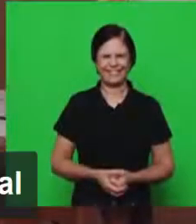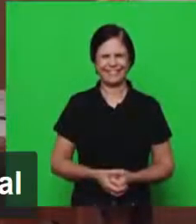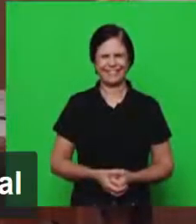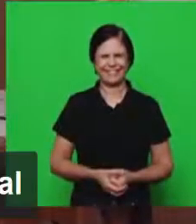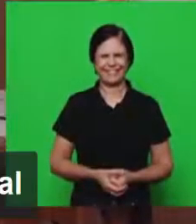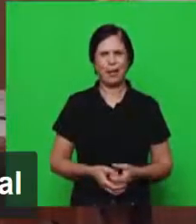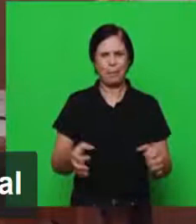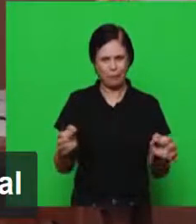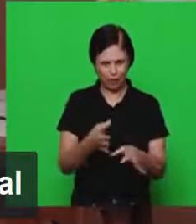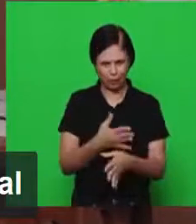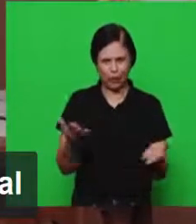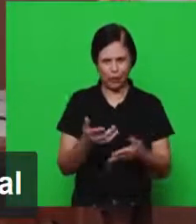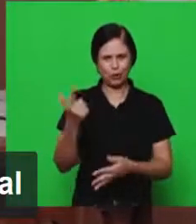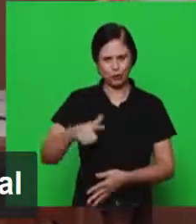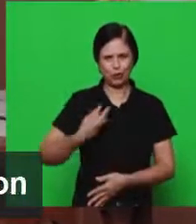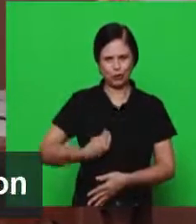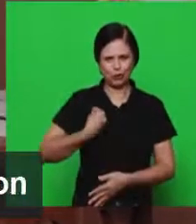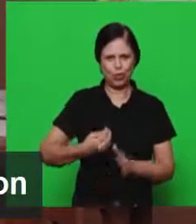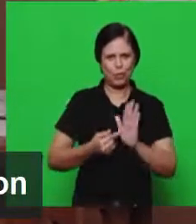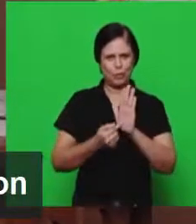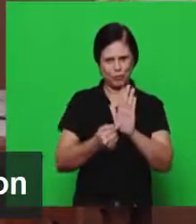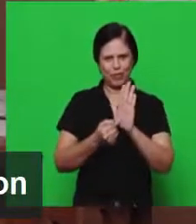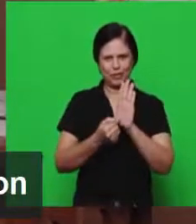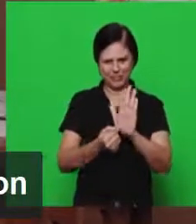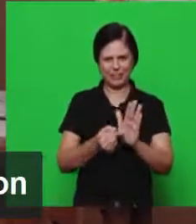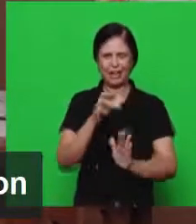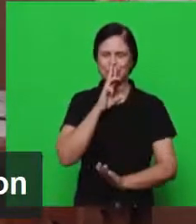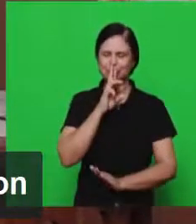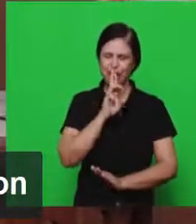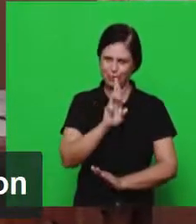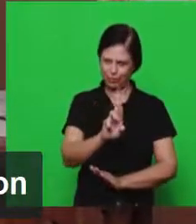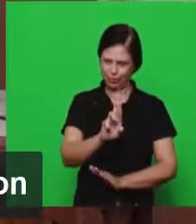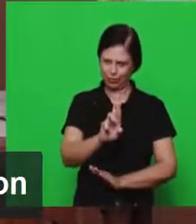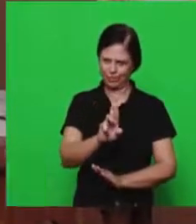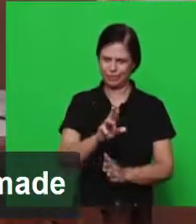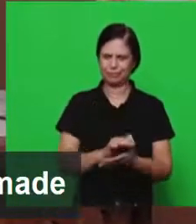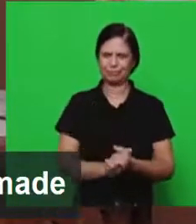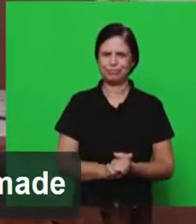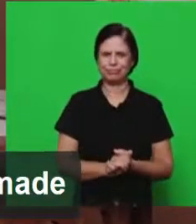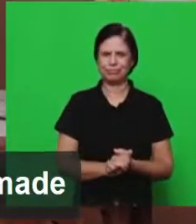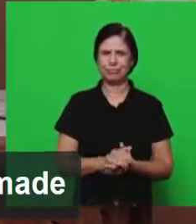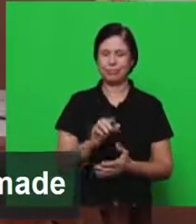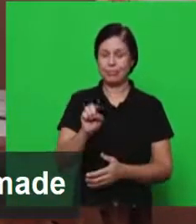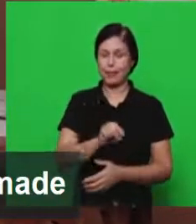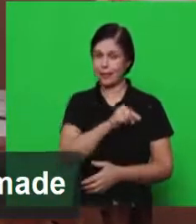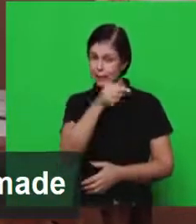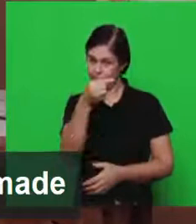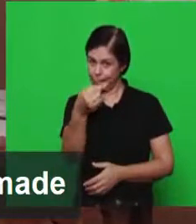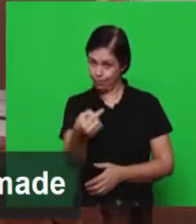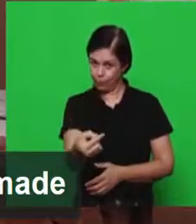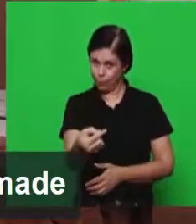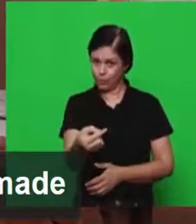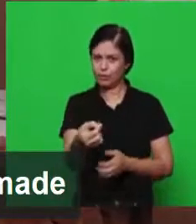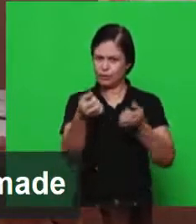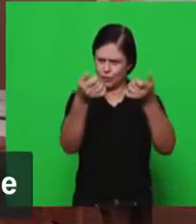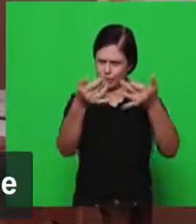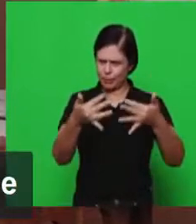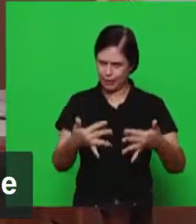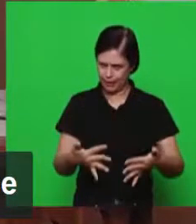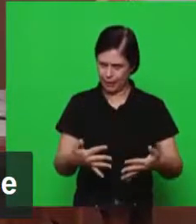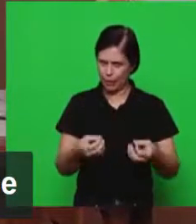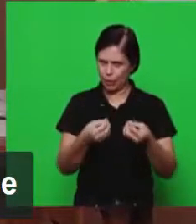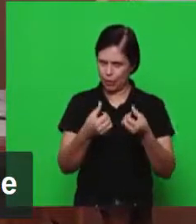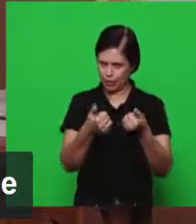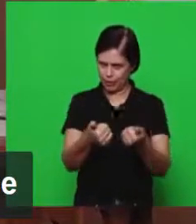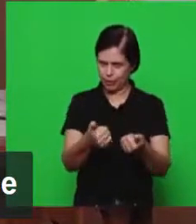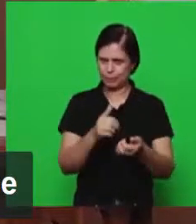pronto irmãos estamos de volta para mostrar aos irmãos aqui a resposta a nossa pergunta e logo em seguida um comentário será feito a